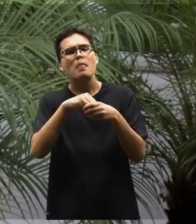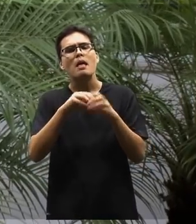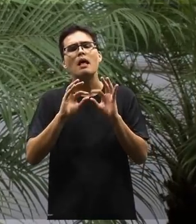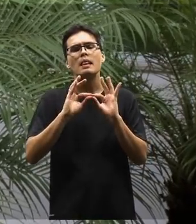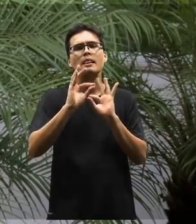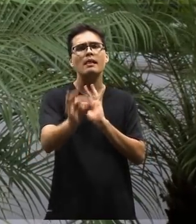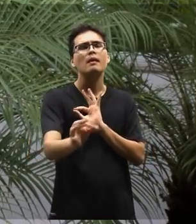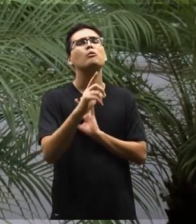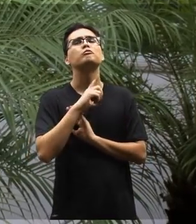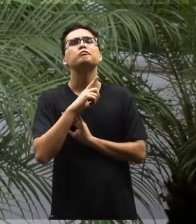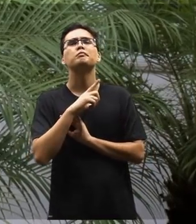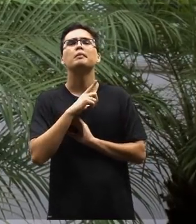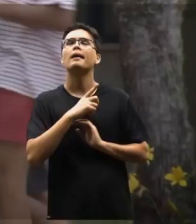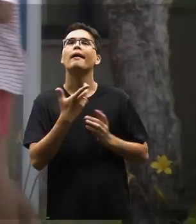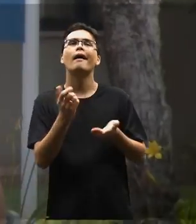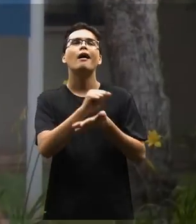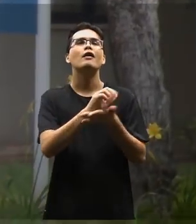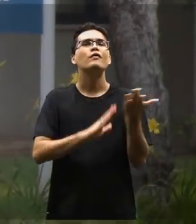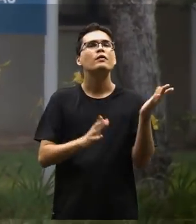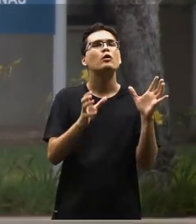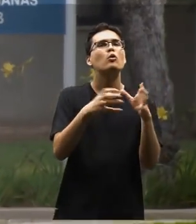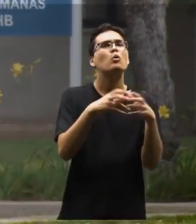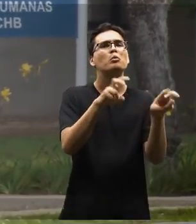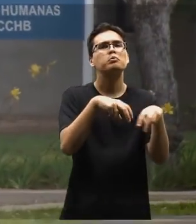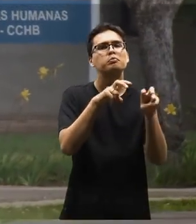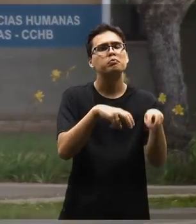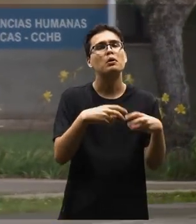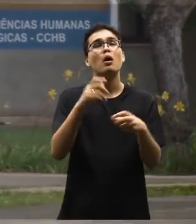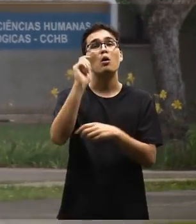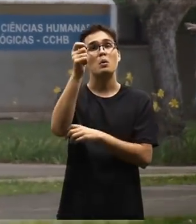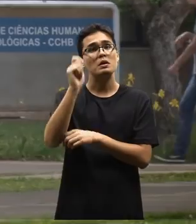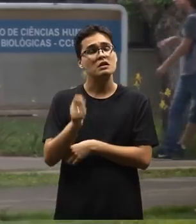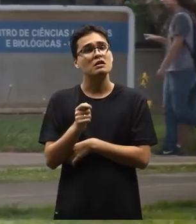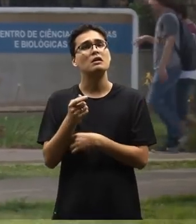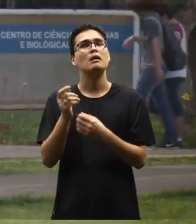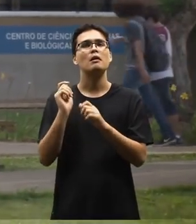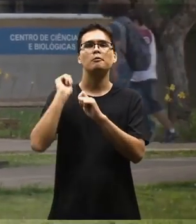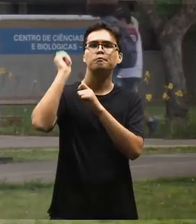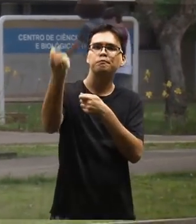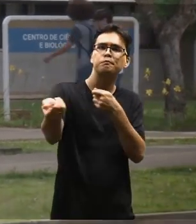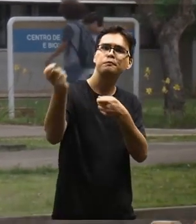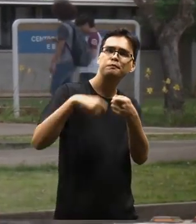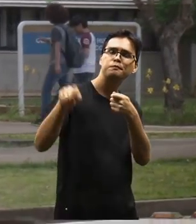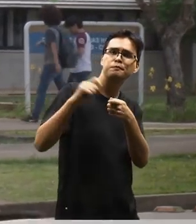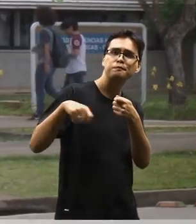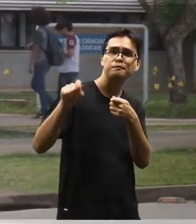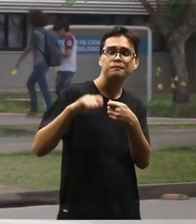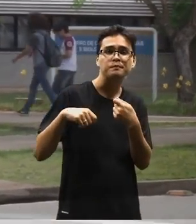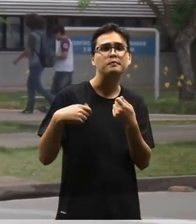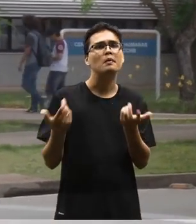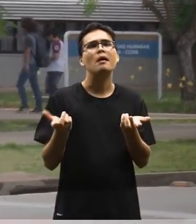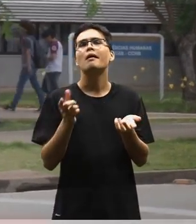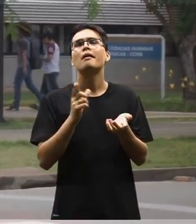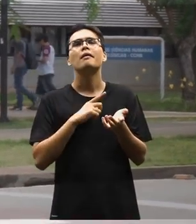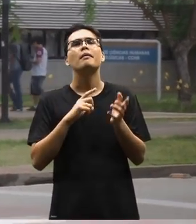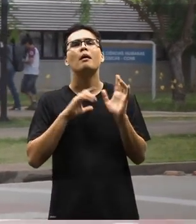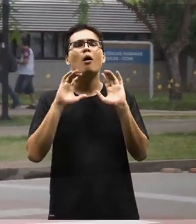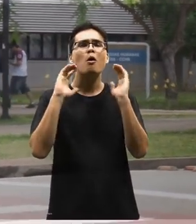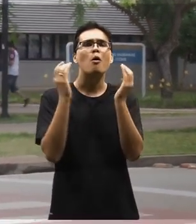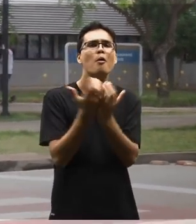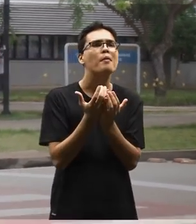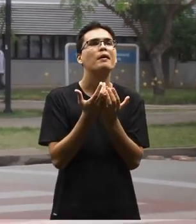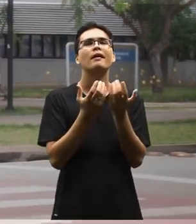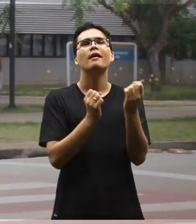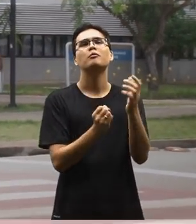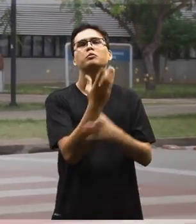dentro da parte de extensão, atividades com pequenos agricultores, com comunidades indígenas, com comunidade de pescadores,